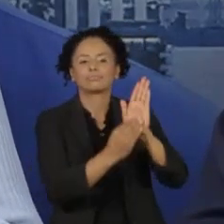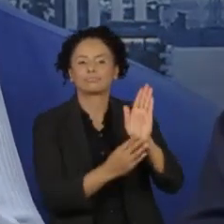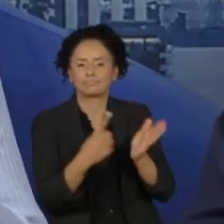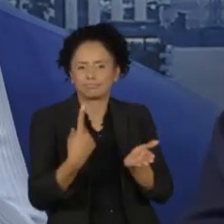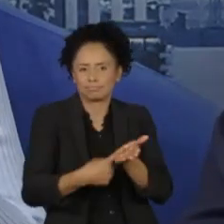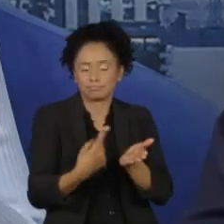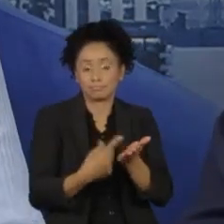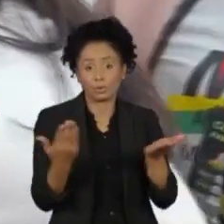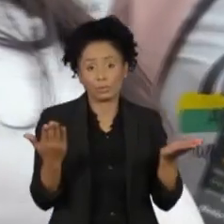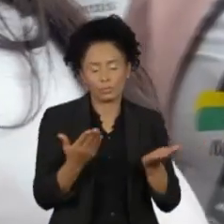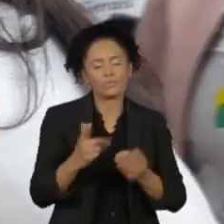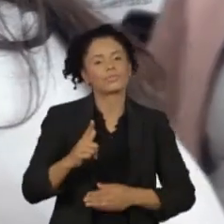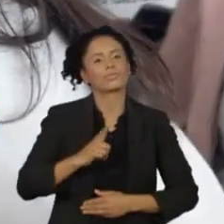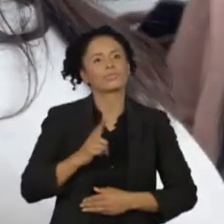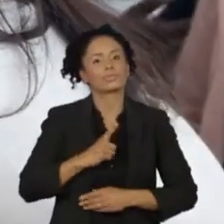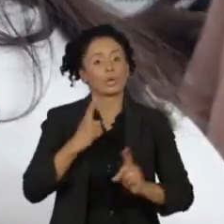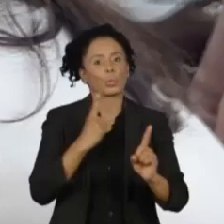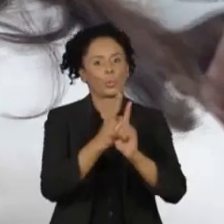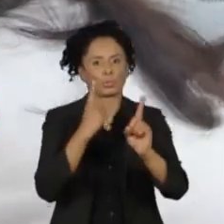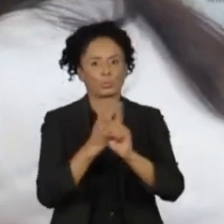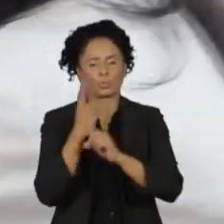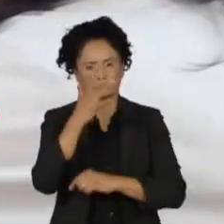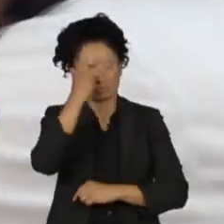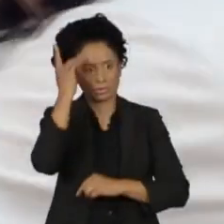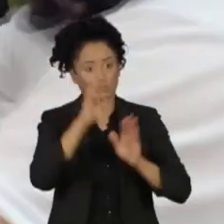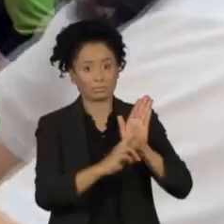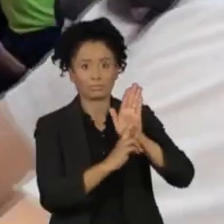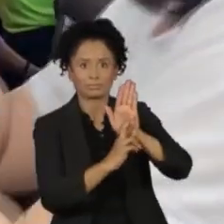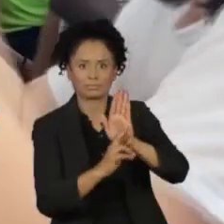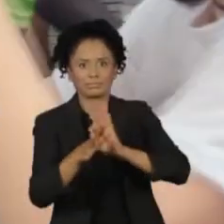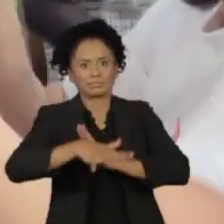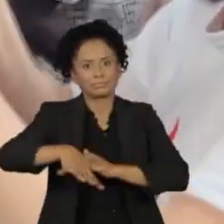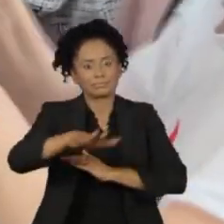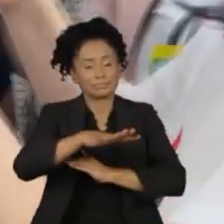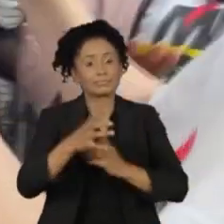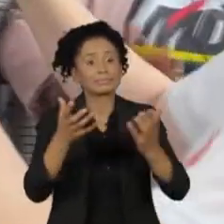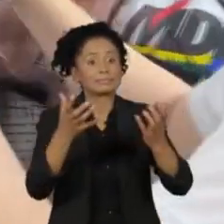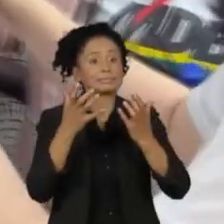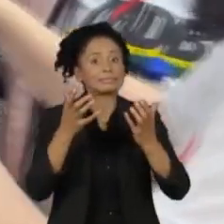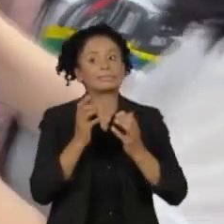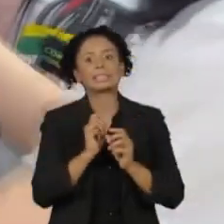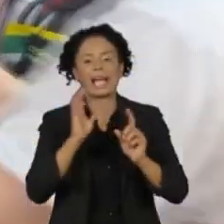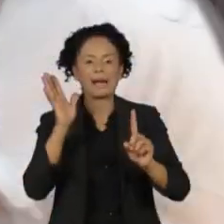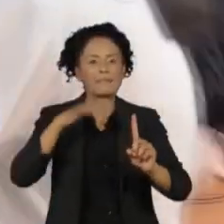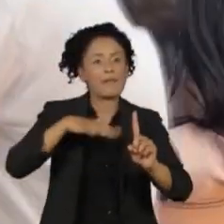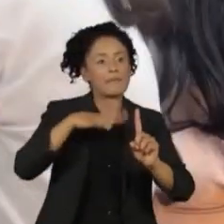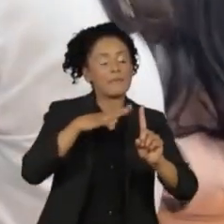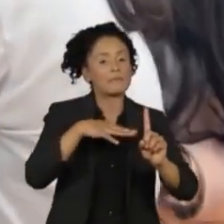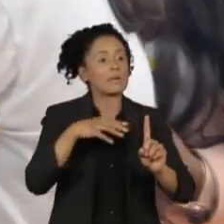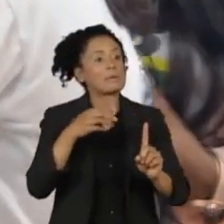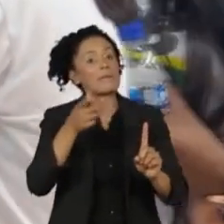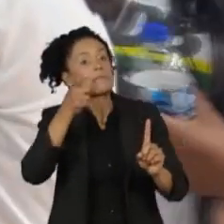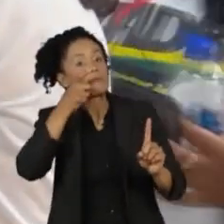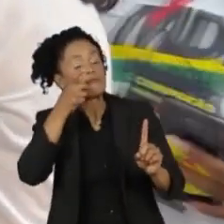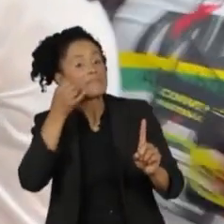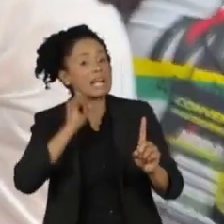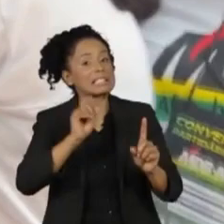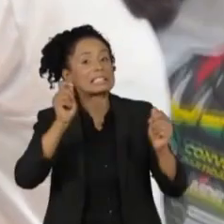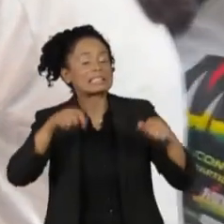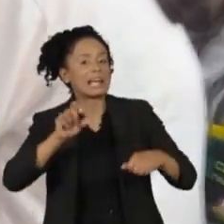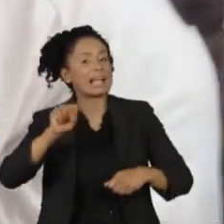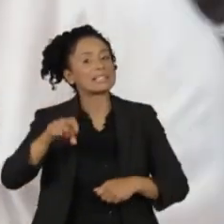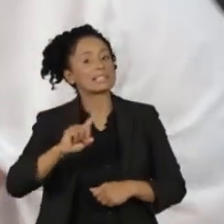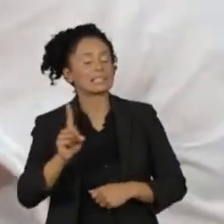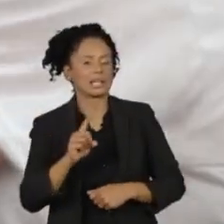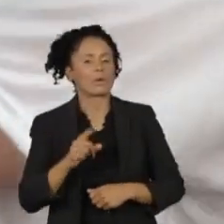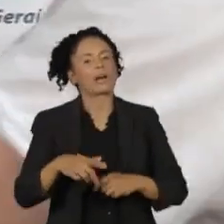representantes do setor e, na hora do almoço, vai começar a testar sua popularidade em almoço na praça de alimentação de um shopping em São